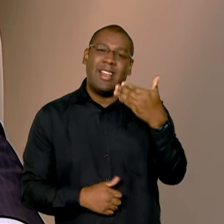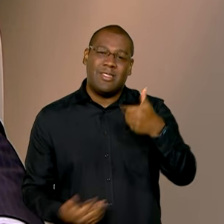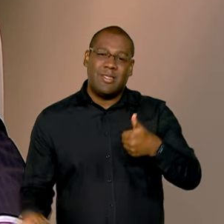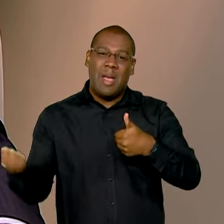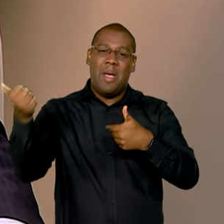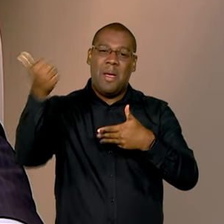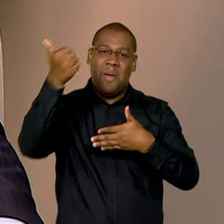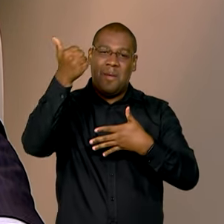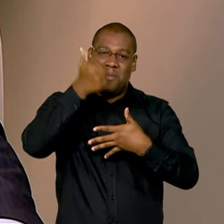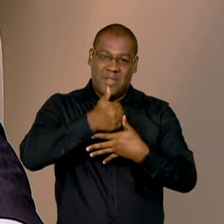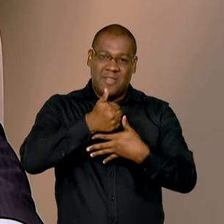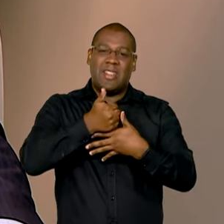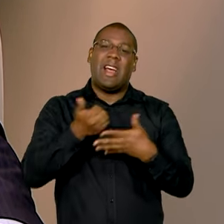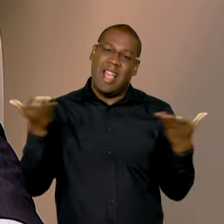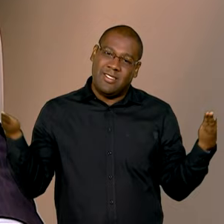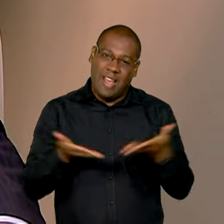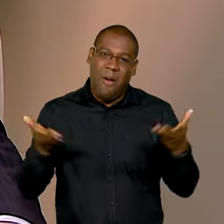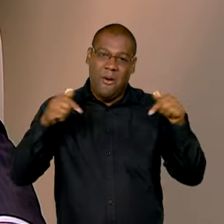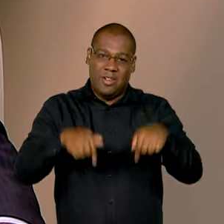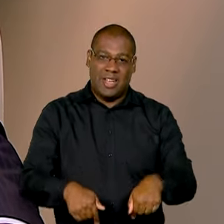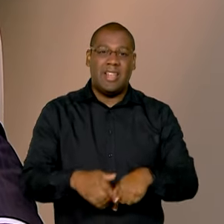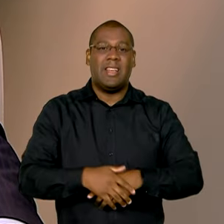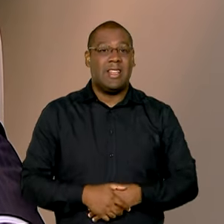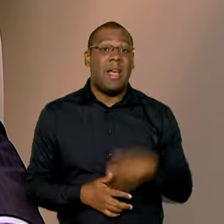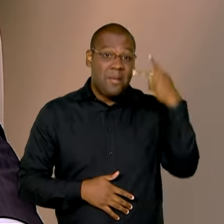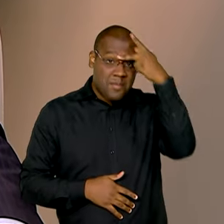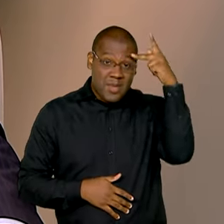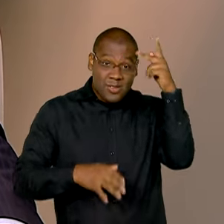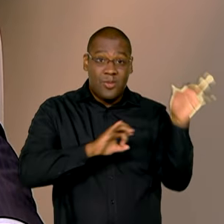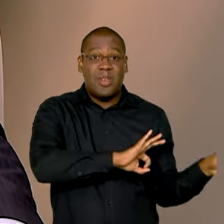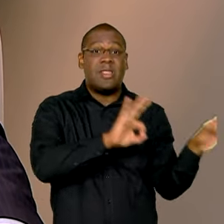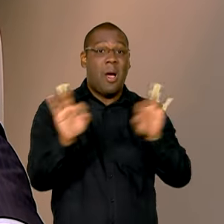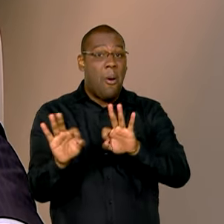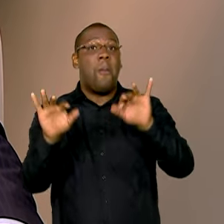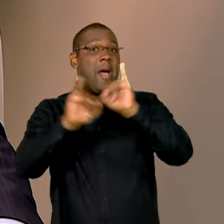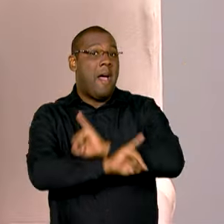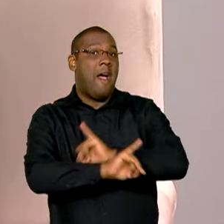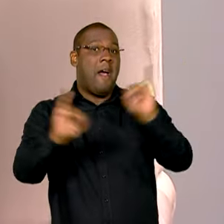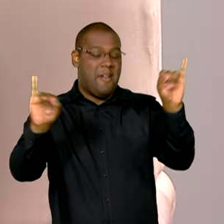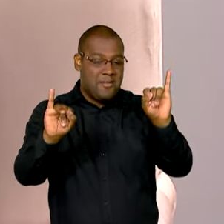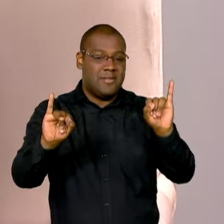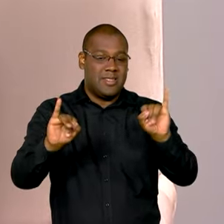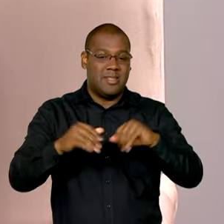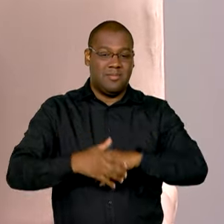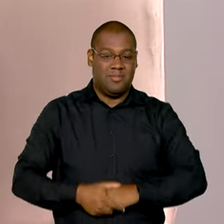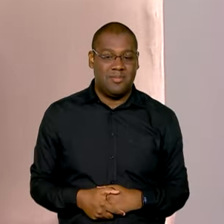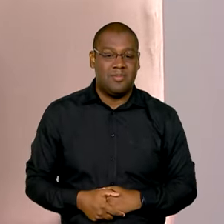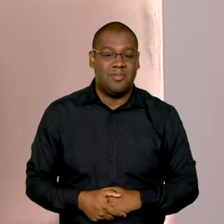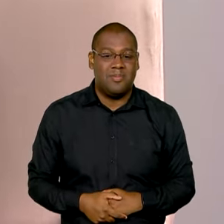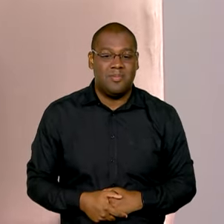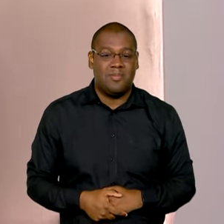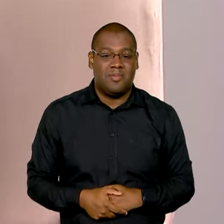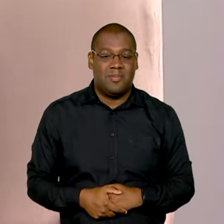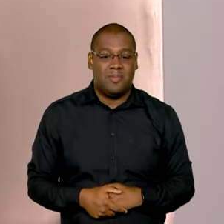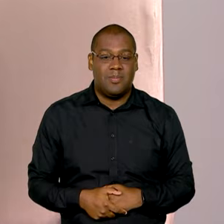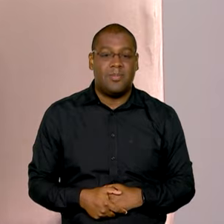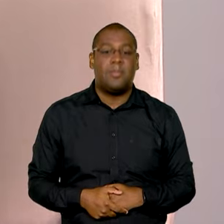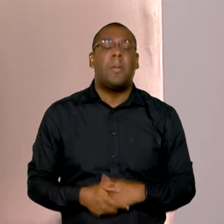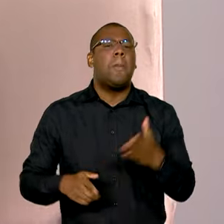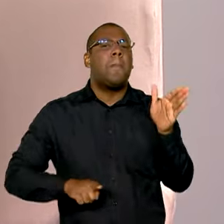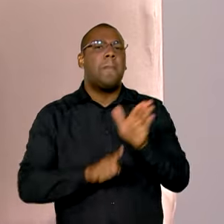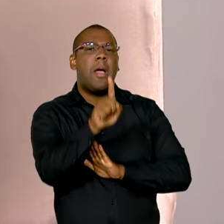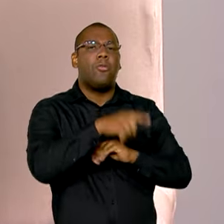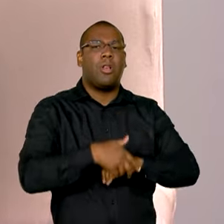com vocês e poder falar com seus telespectadores, passar alguma informação, conversar com a população. Presidente, eu gostaria de começar perguntando para o senhor